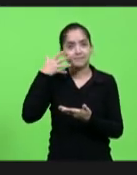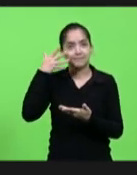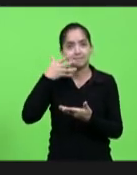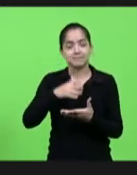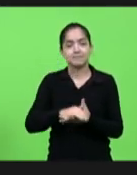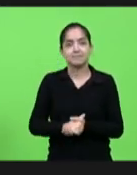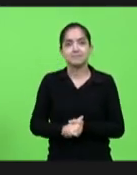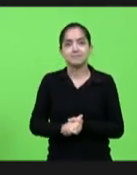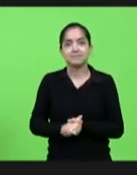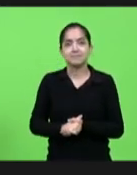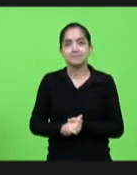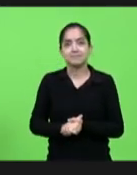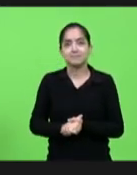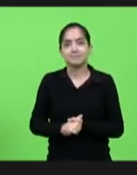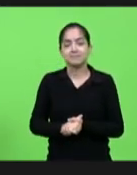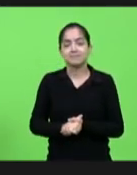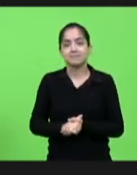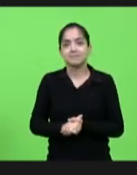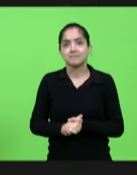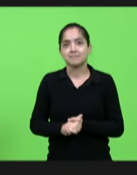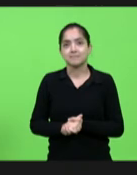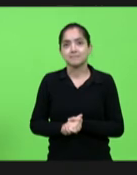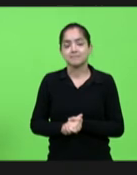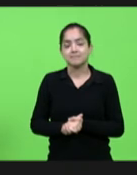e assim se dá bênção final